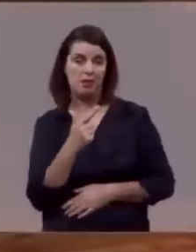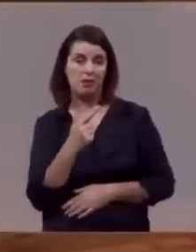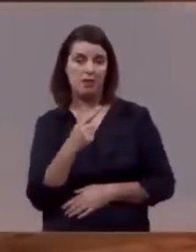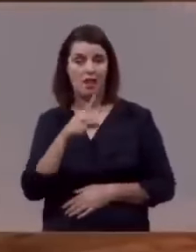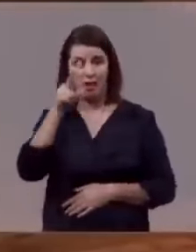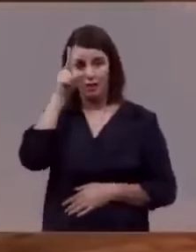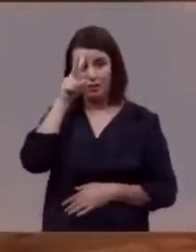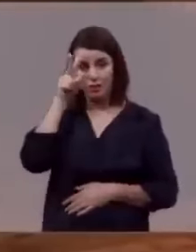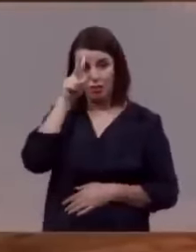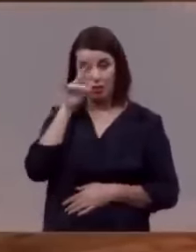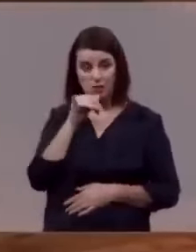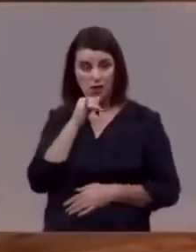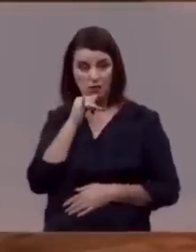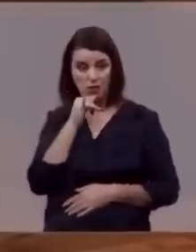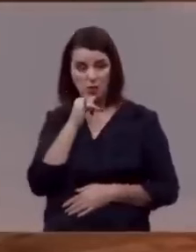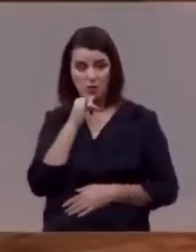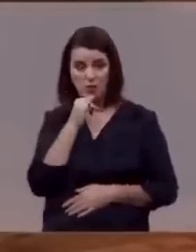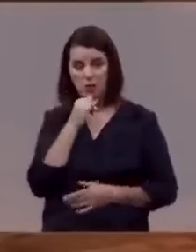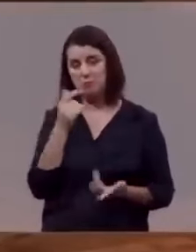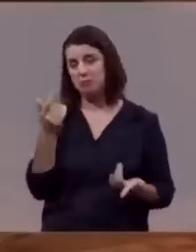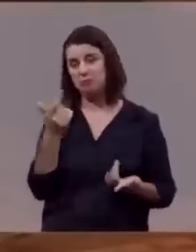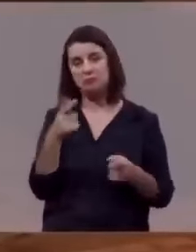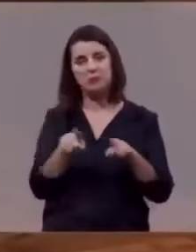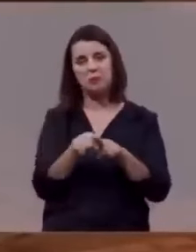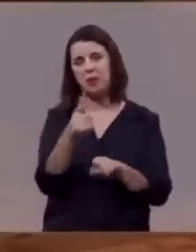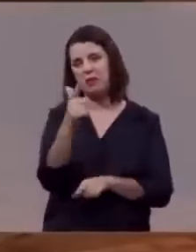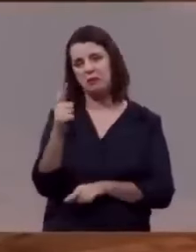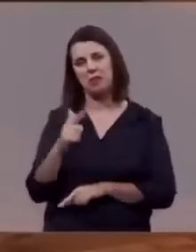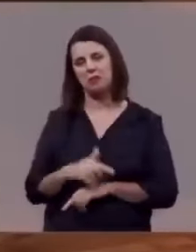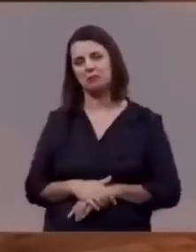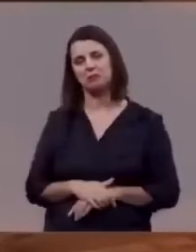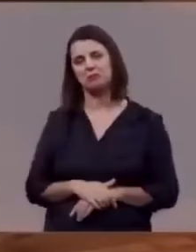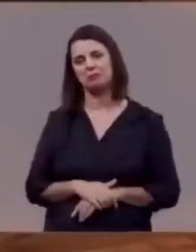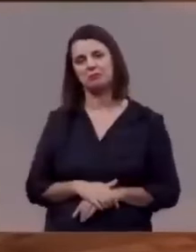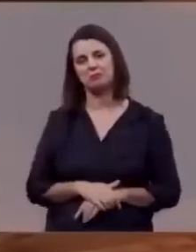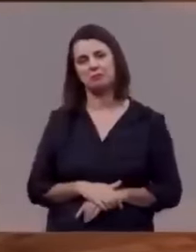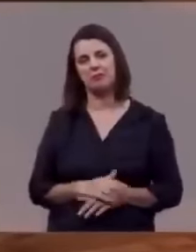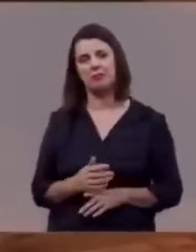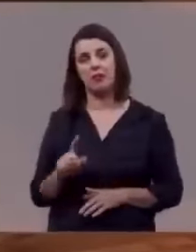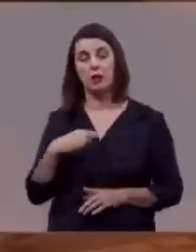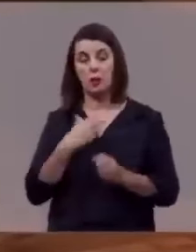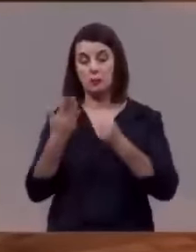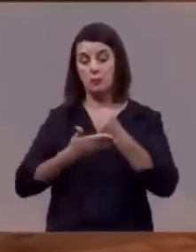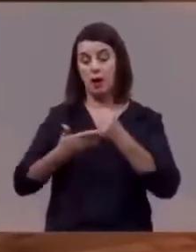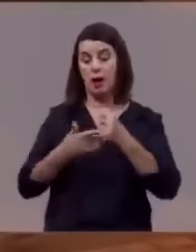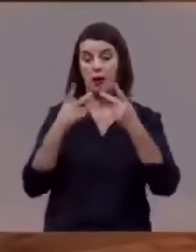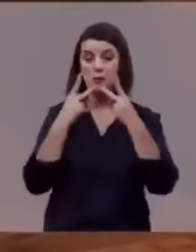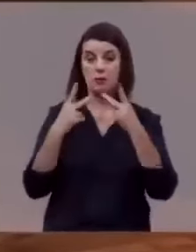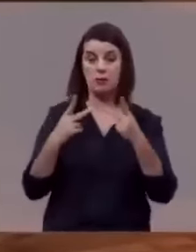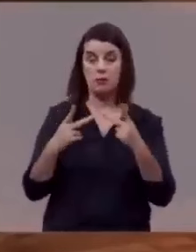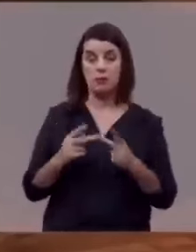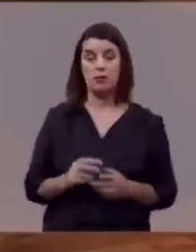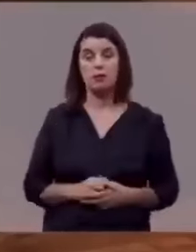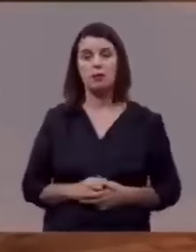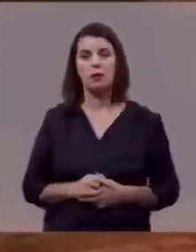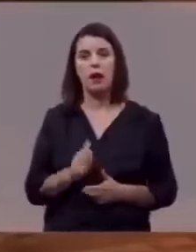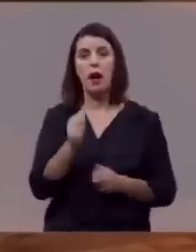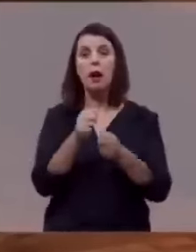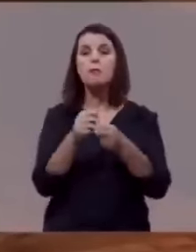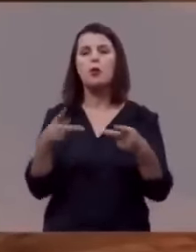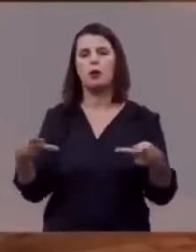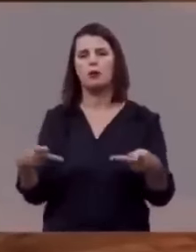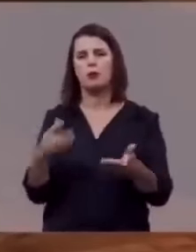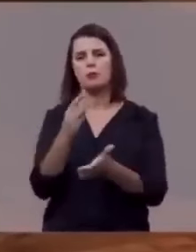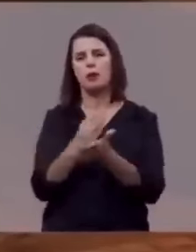a história não está à deriva. E nós vamos basear esta mensagem em